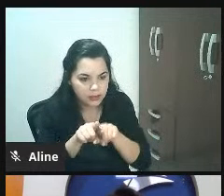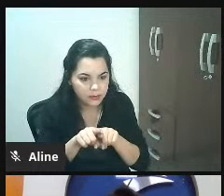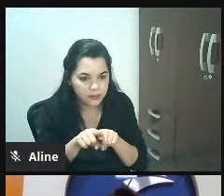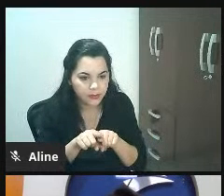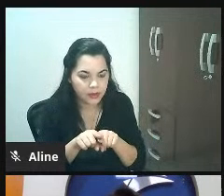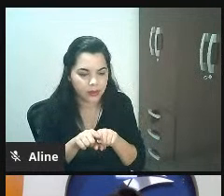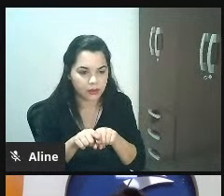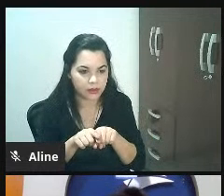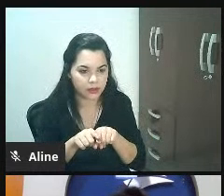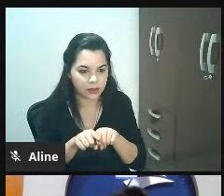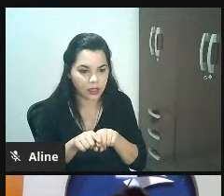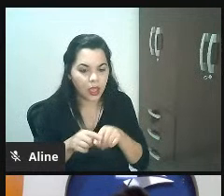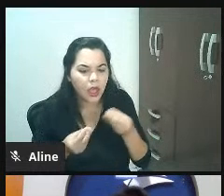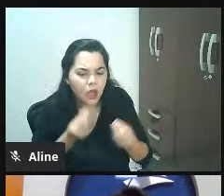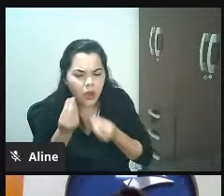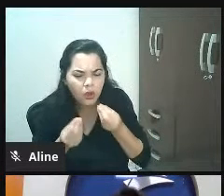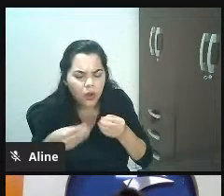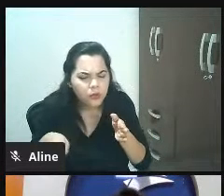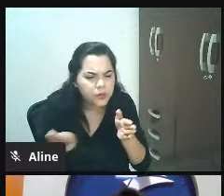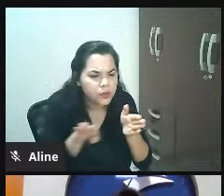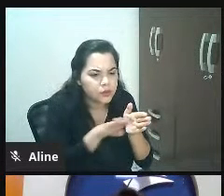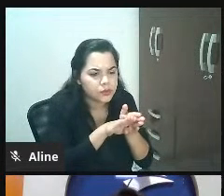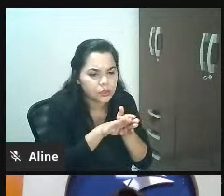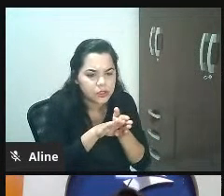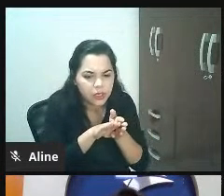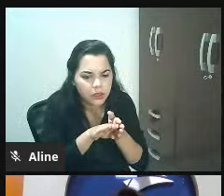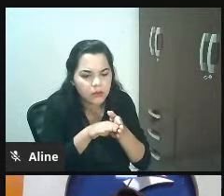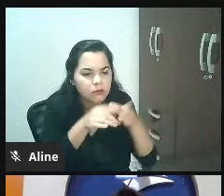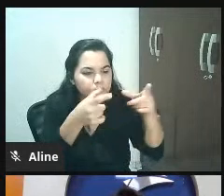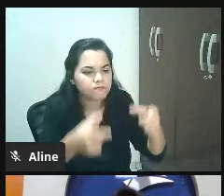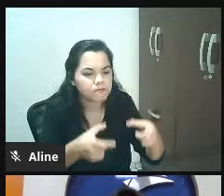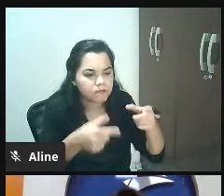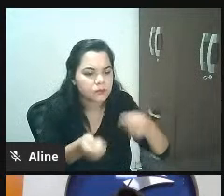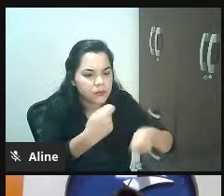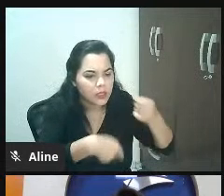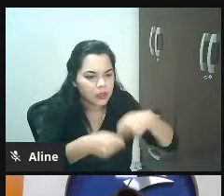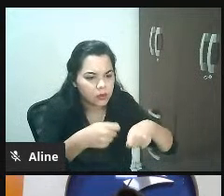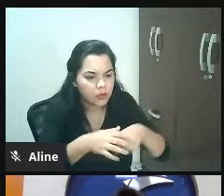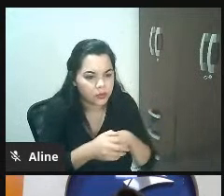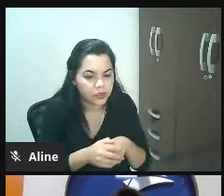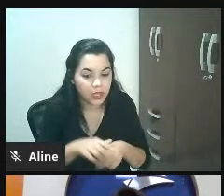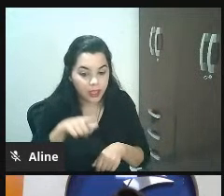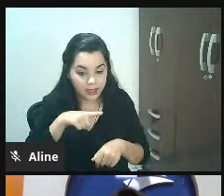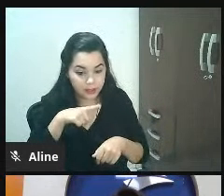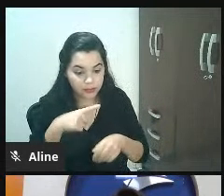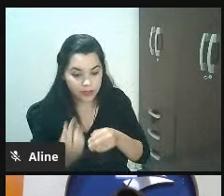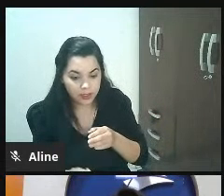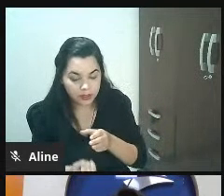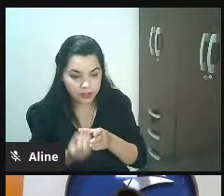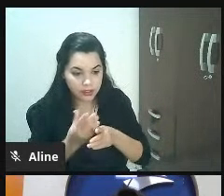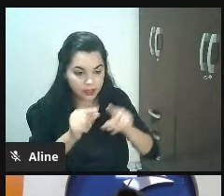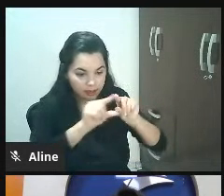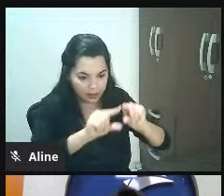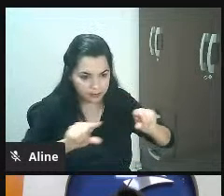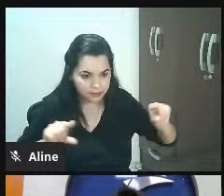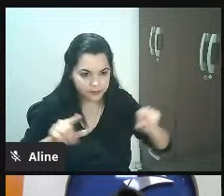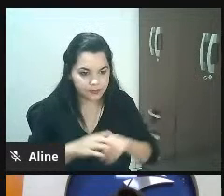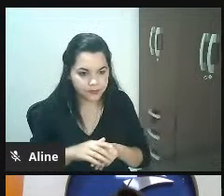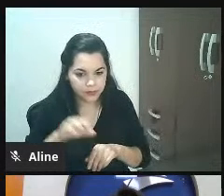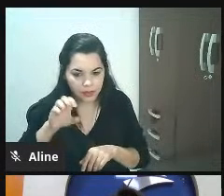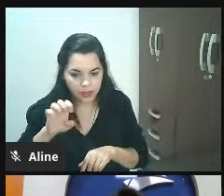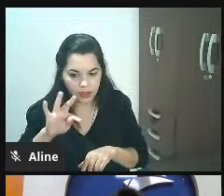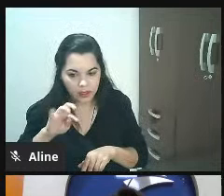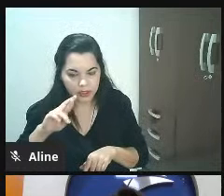assim eu quero chegar na loja como é que eu faço para chegar aí? você manda um link para ele porque ele vai se localizar rapidamente você pode criar etiquetas olha só etiqueta para novo